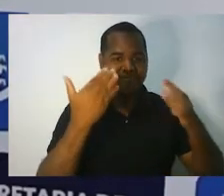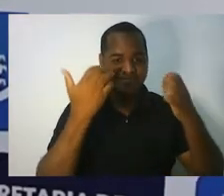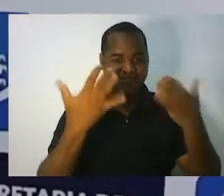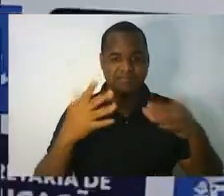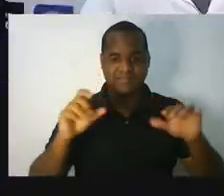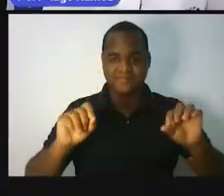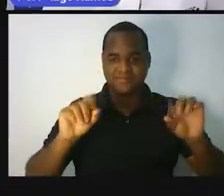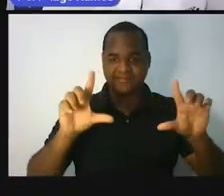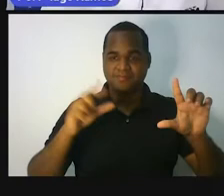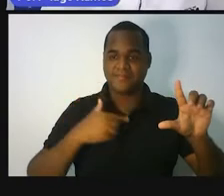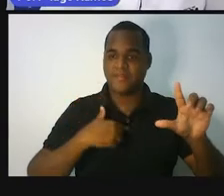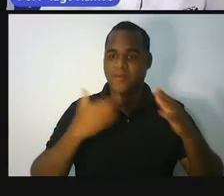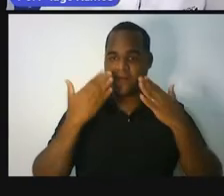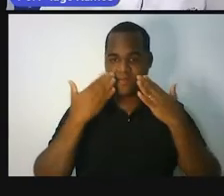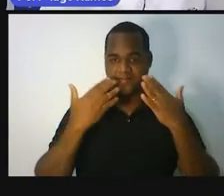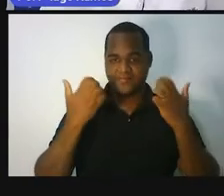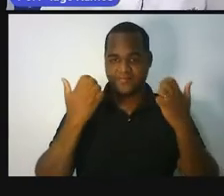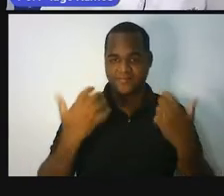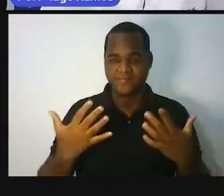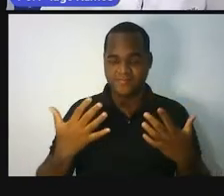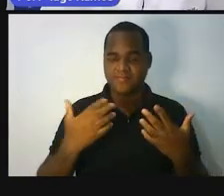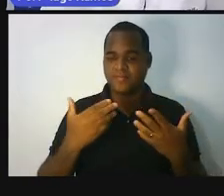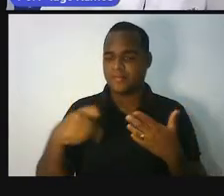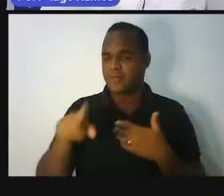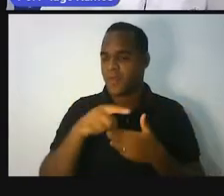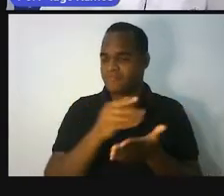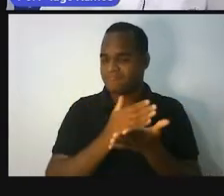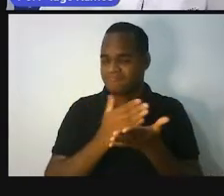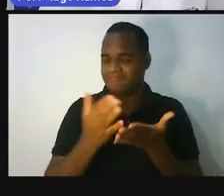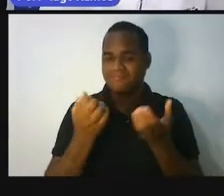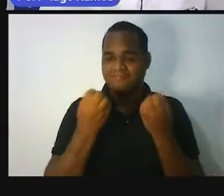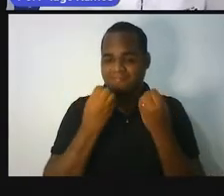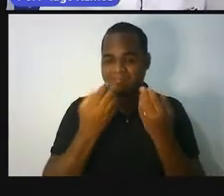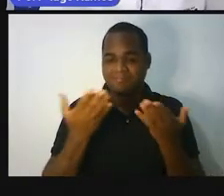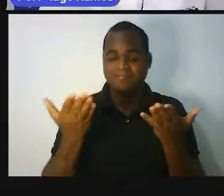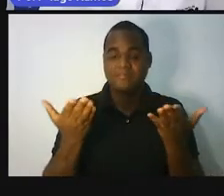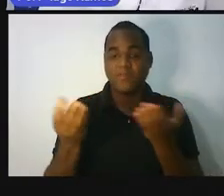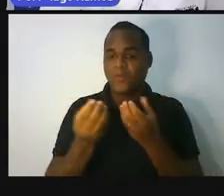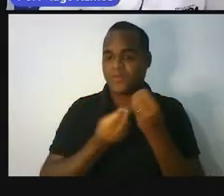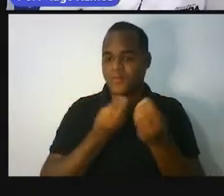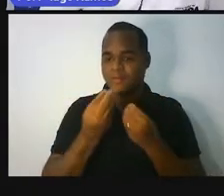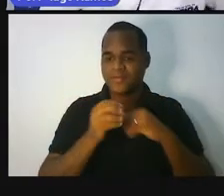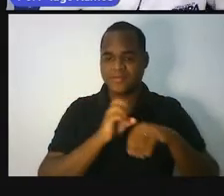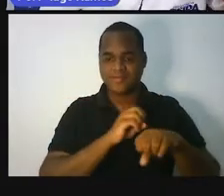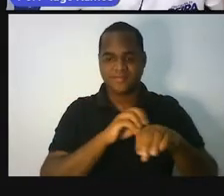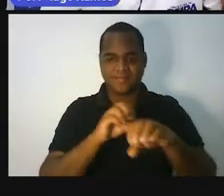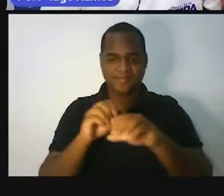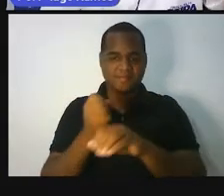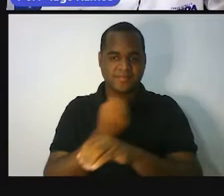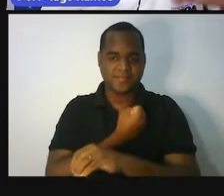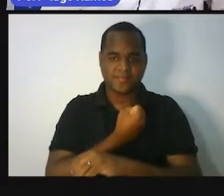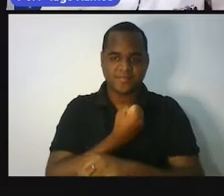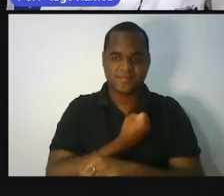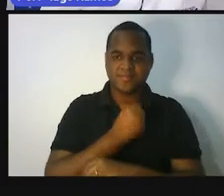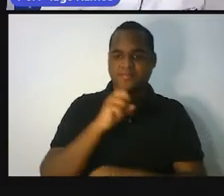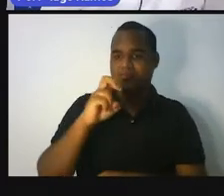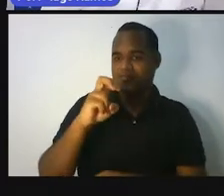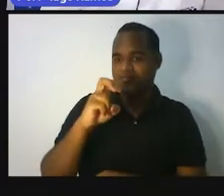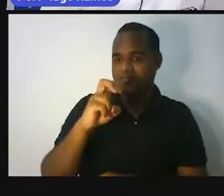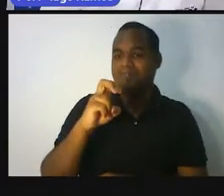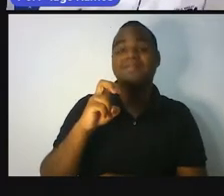eu vou me apresentar, e aí a gente vai começar a nossa aula de número 5.